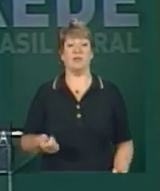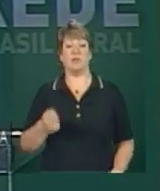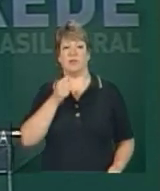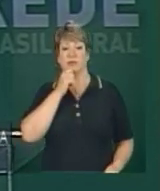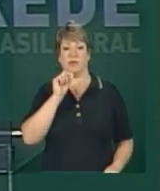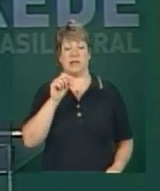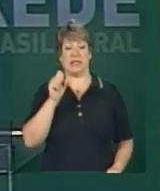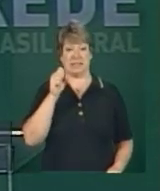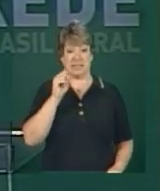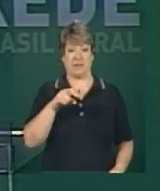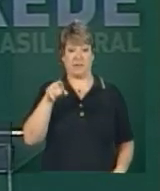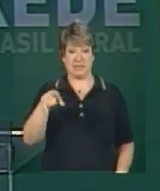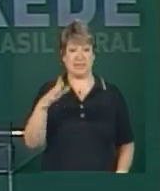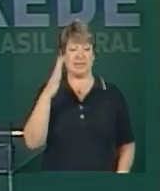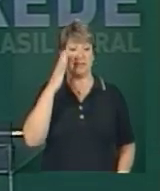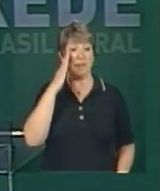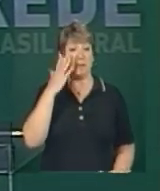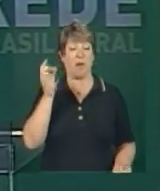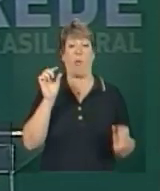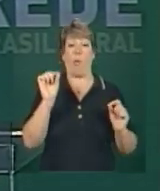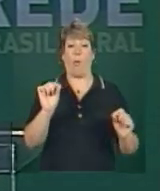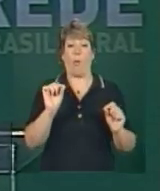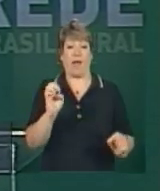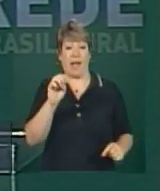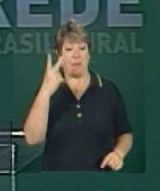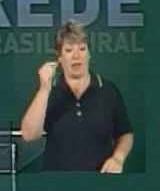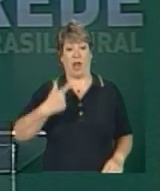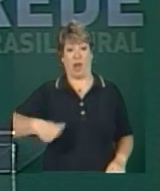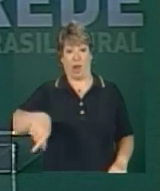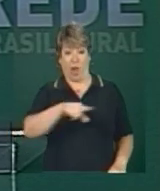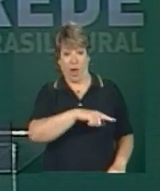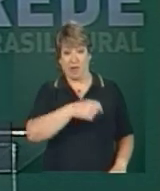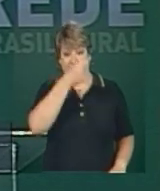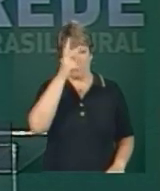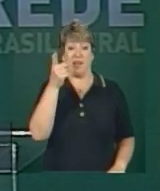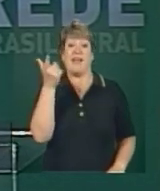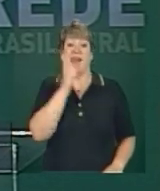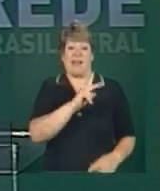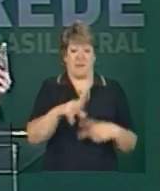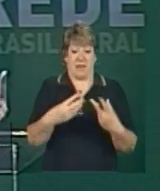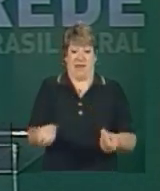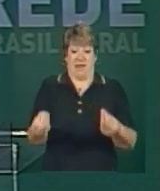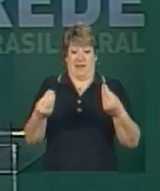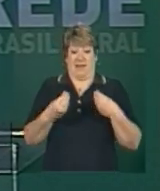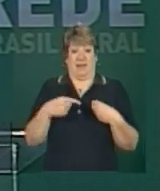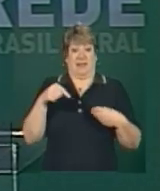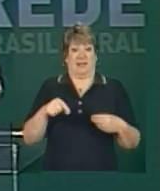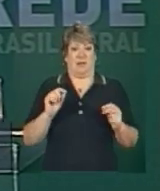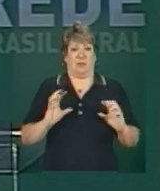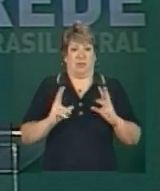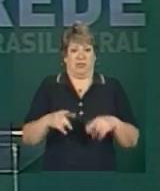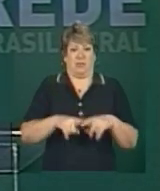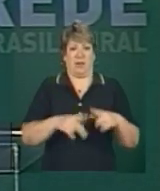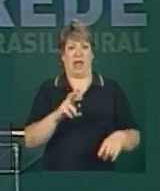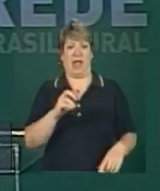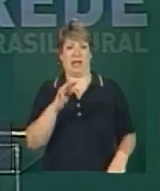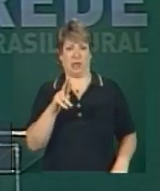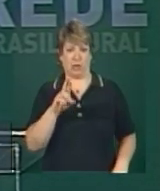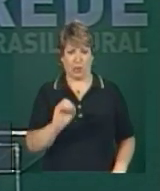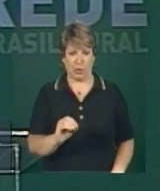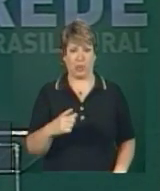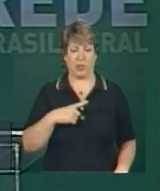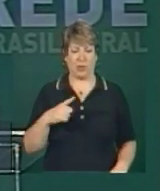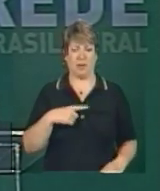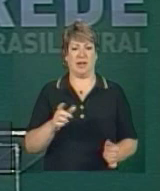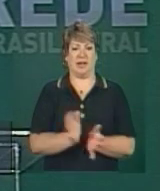tem a noção do que significa para nós, prefeitos, ganhar uma retro. Ganhar. Não ter contrapartida, é ganhar uma retro do governo federal.